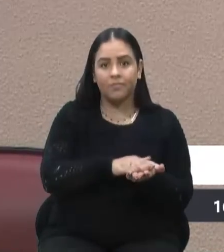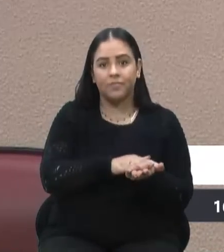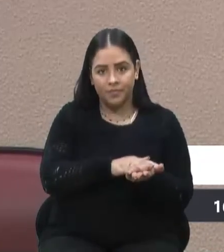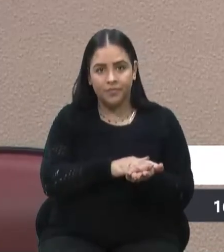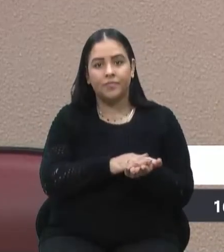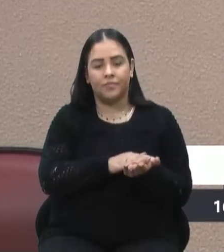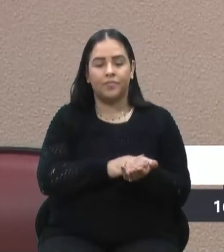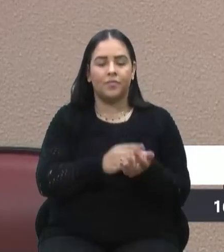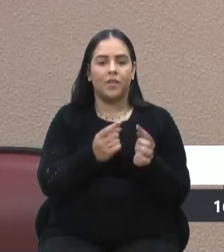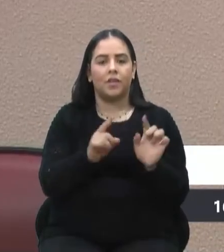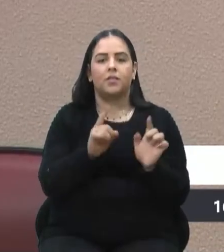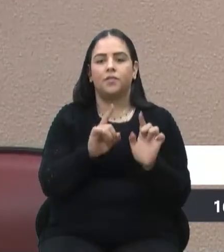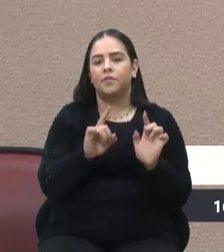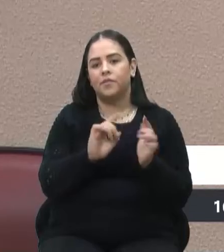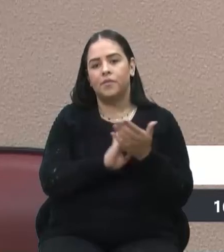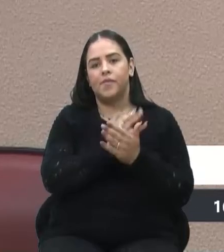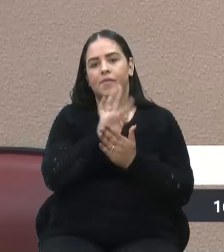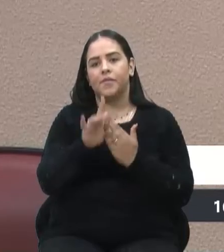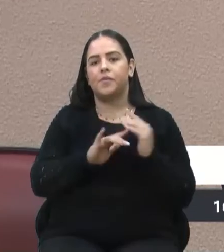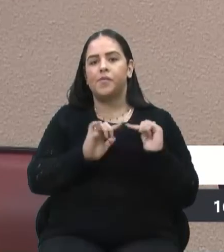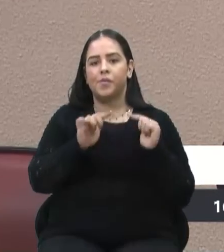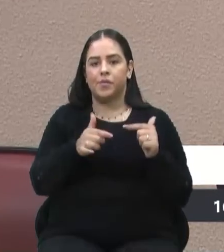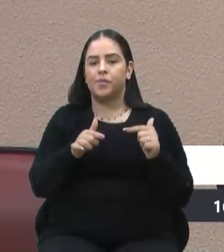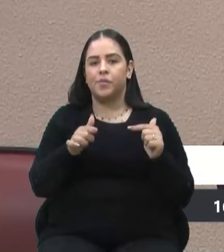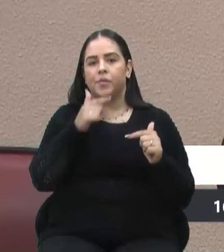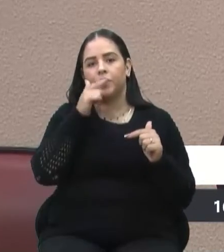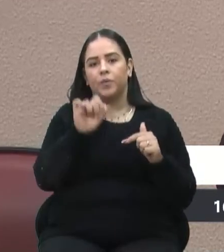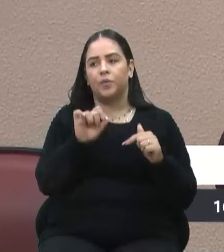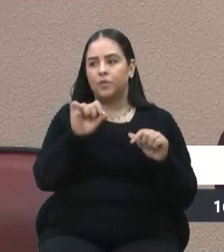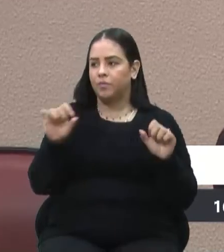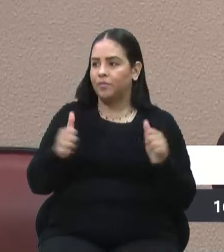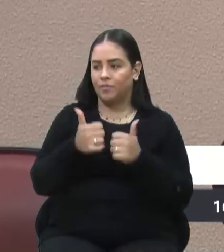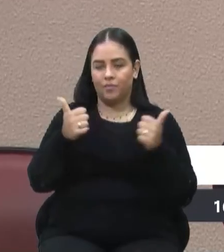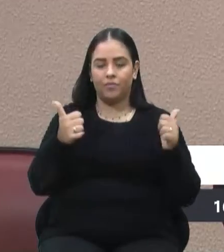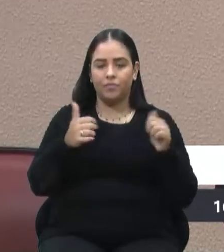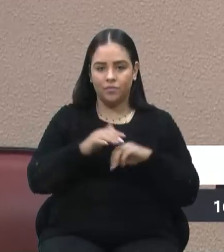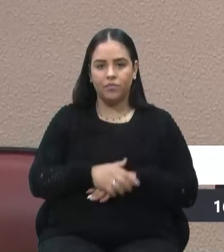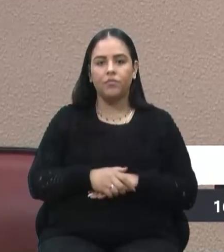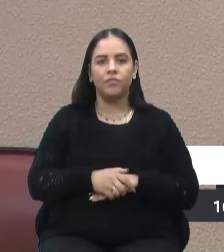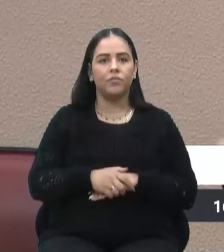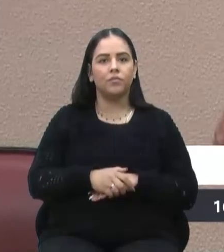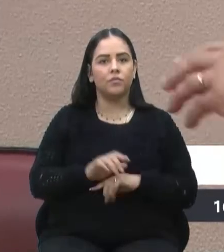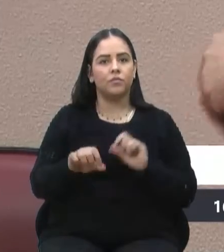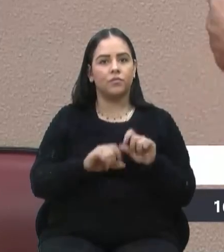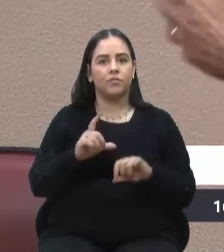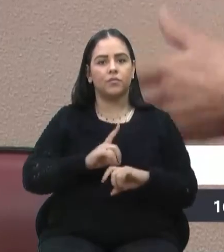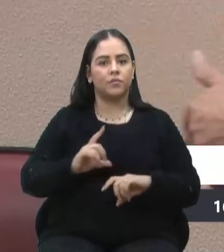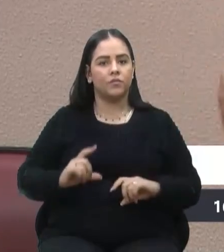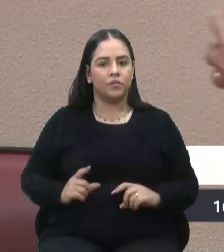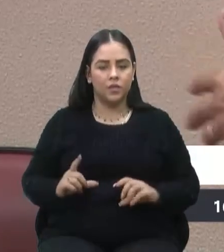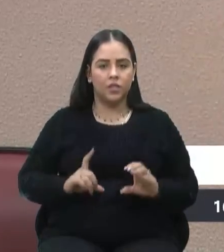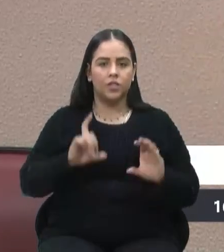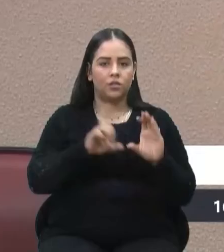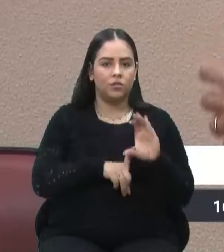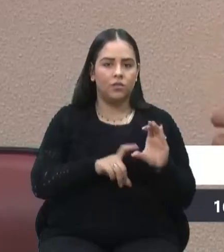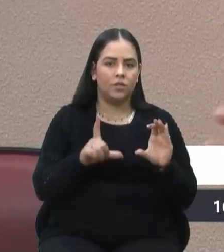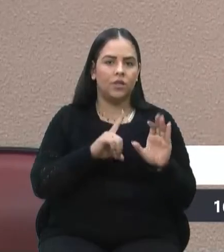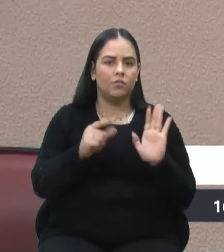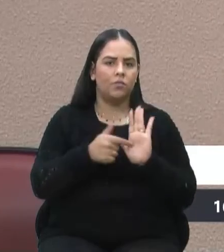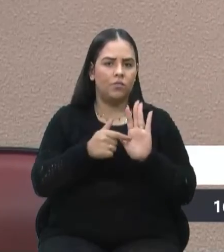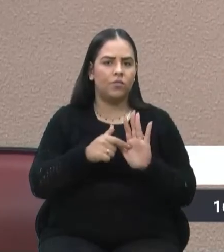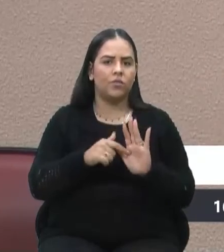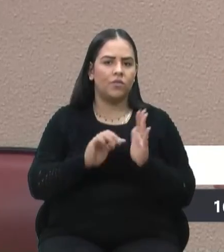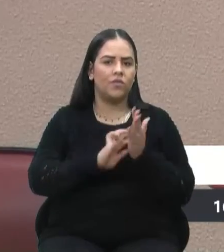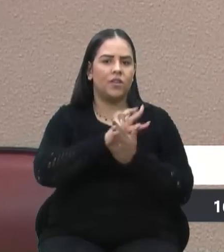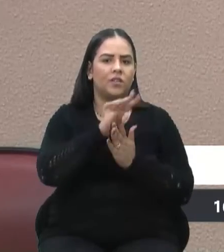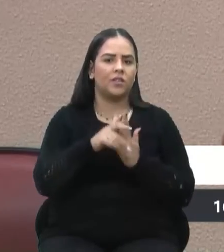de ações que vai recuperar a credibilidade. A questão da dívida, ela mostrou ali várias ações,